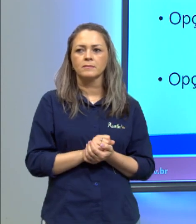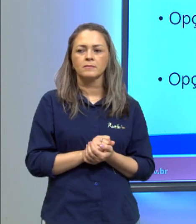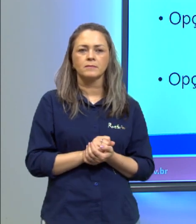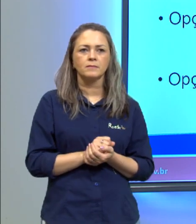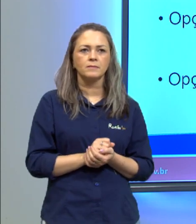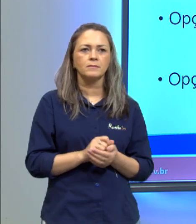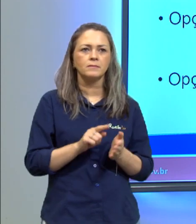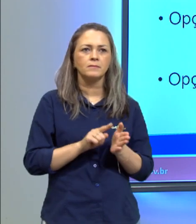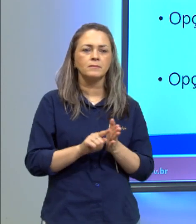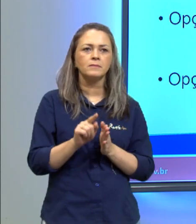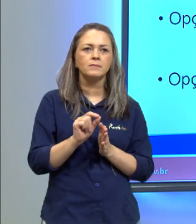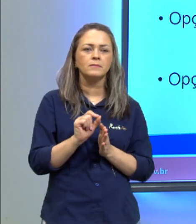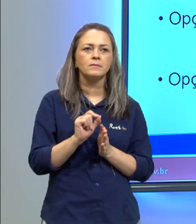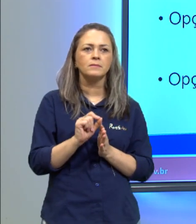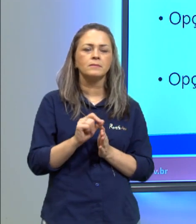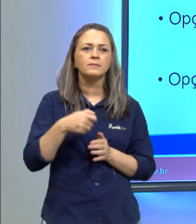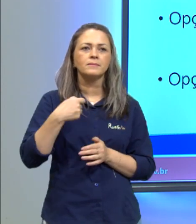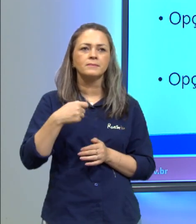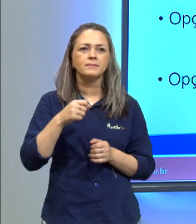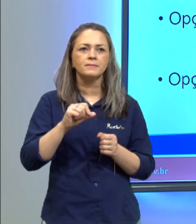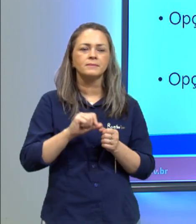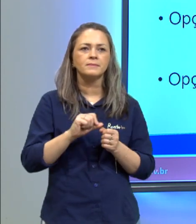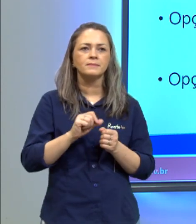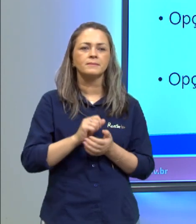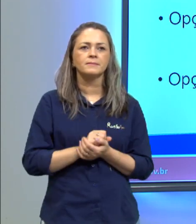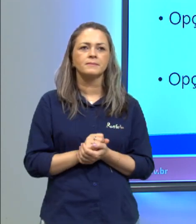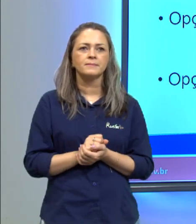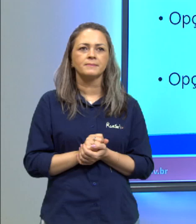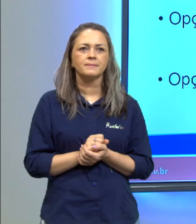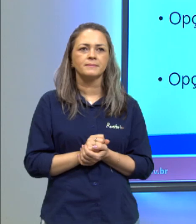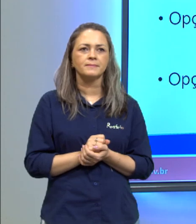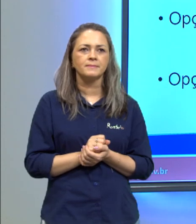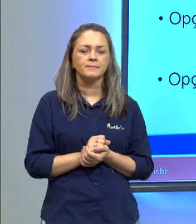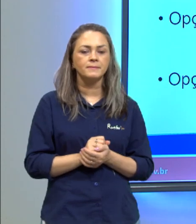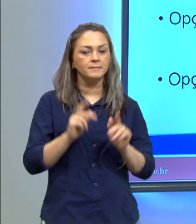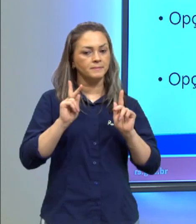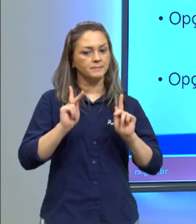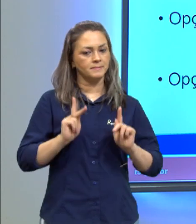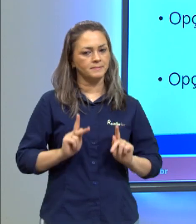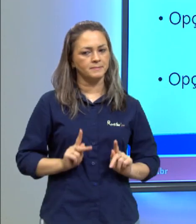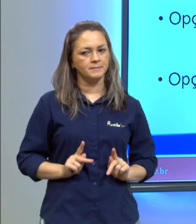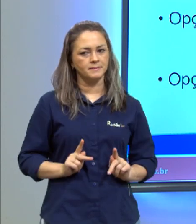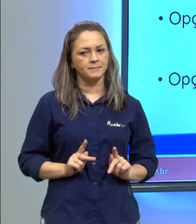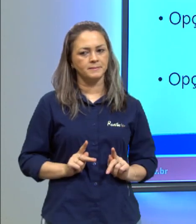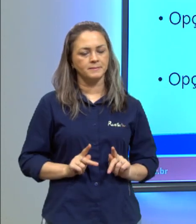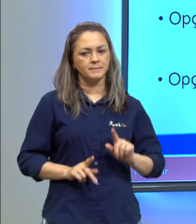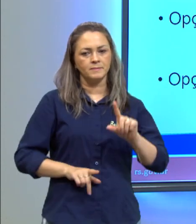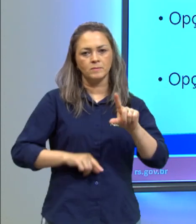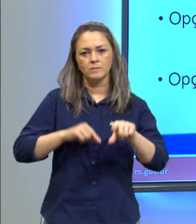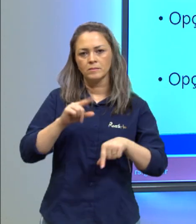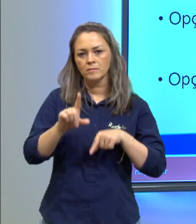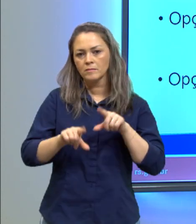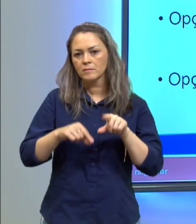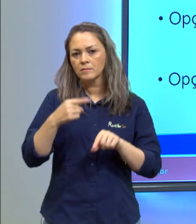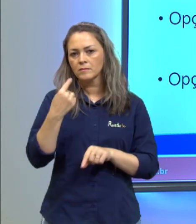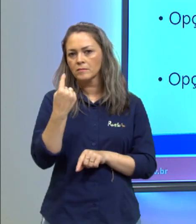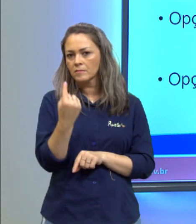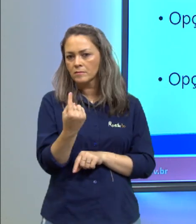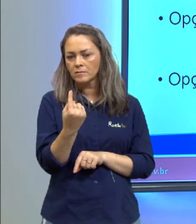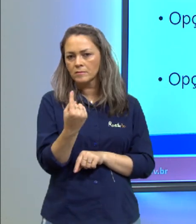aí vem a questão né do que que a pessoa precisa fazer diz o seguinte a pessoa deve escolher uma